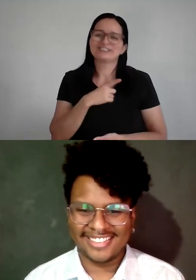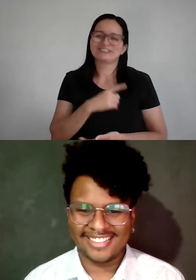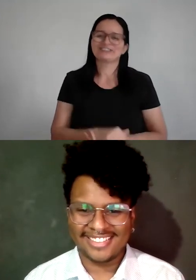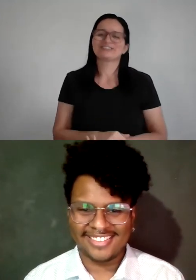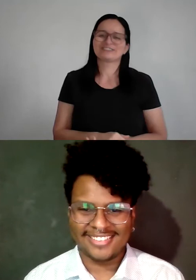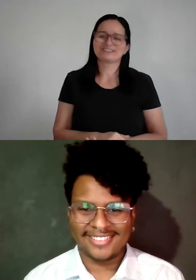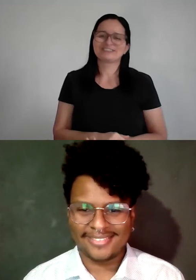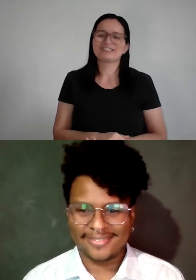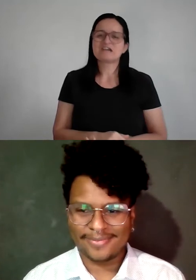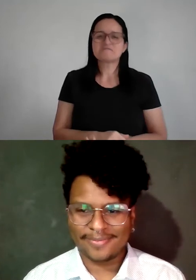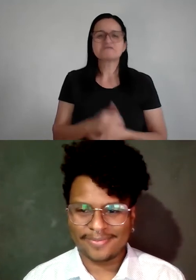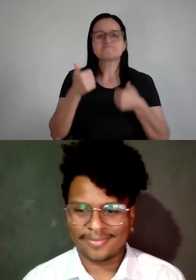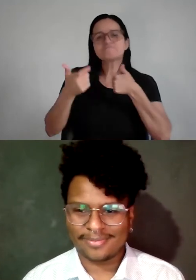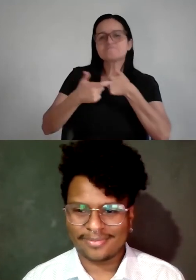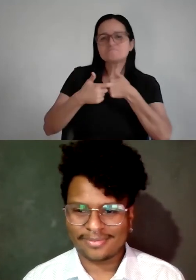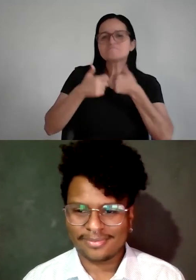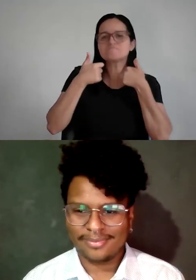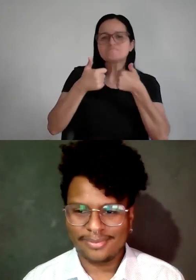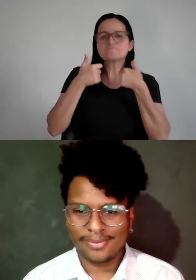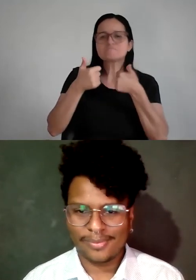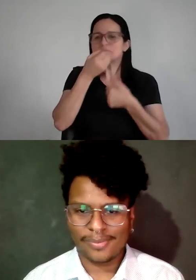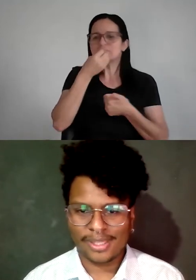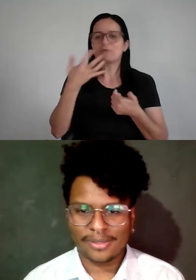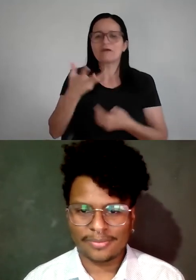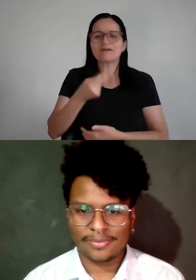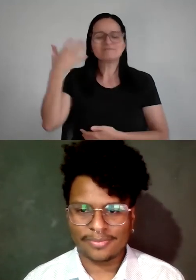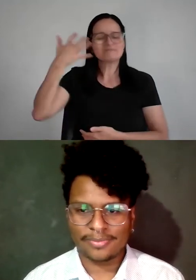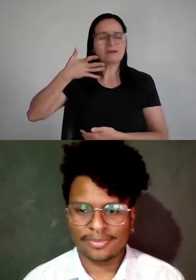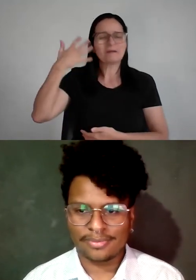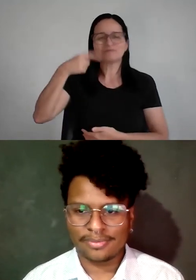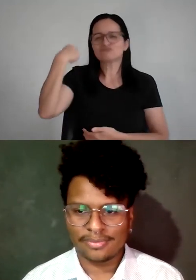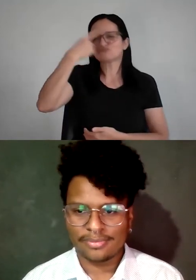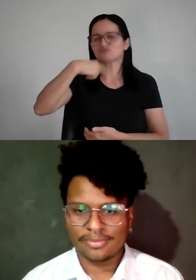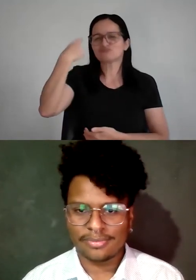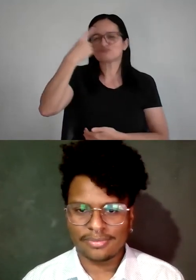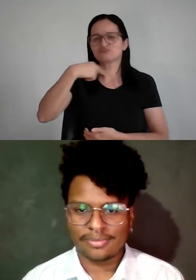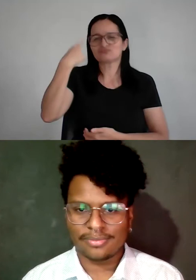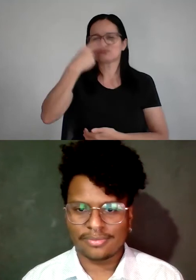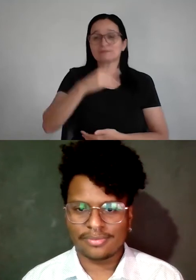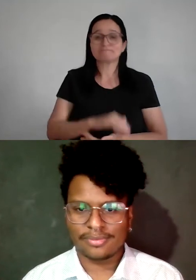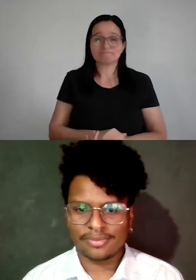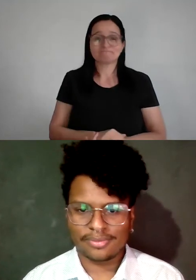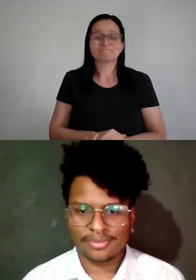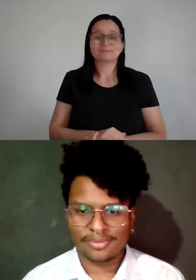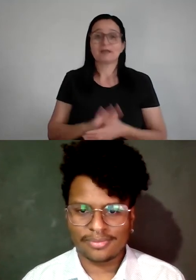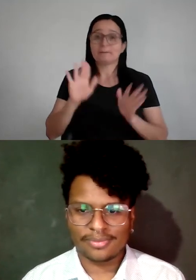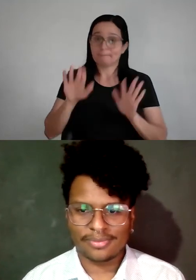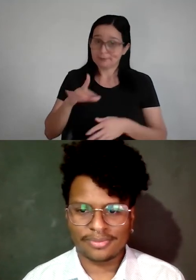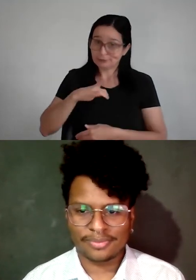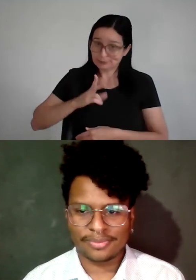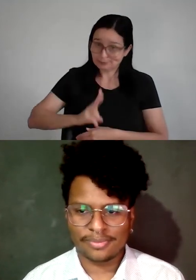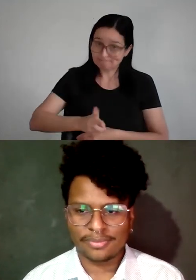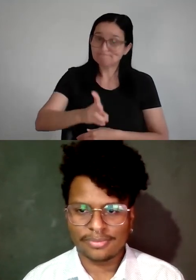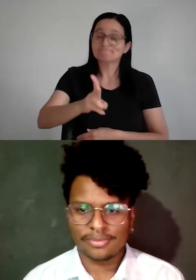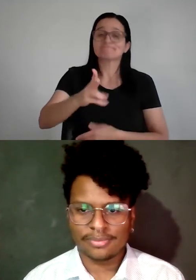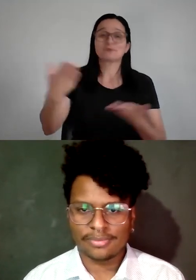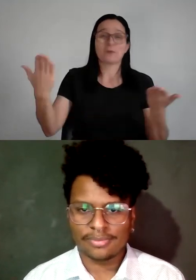está curtindo muito, dá vontade de ficar realmente aqui te ouvindo por horas, mas a gente ainda tem aí uma jornada por